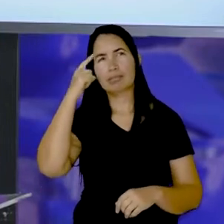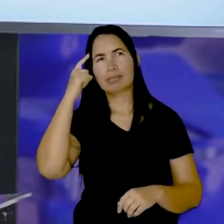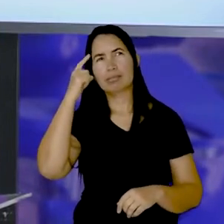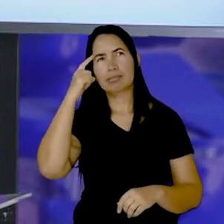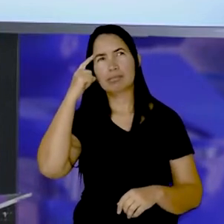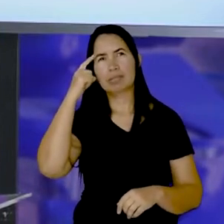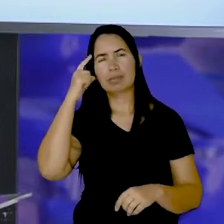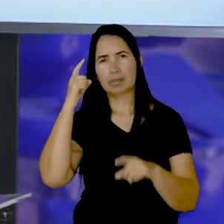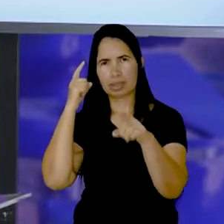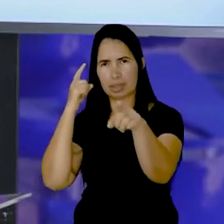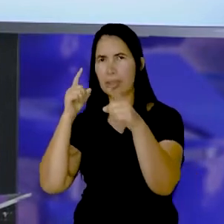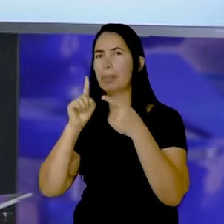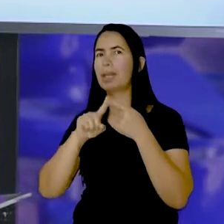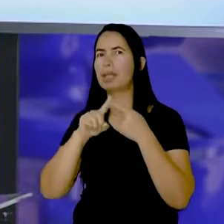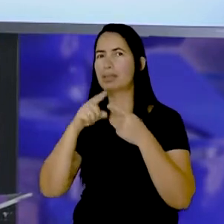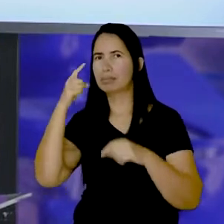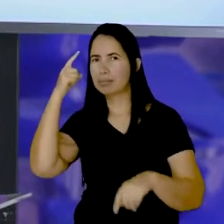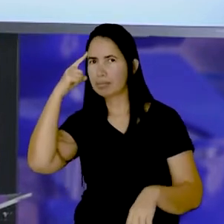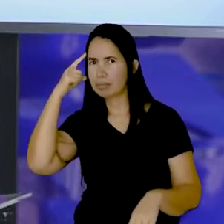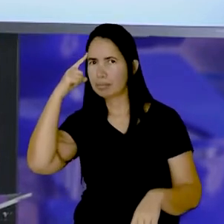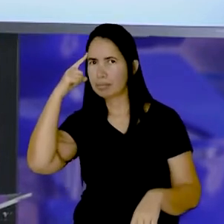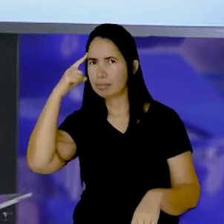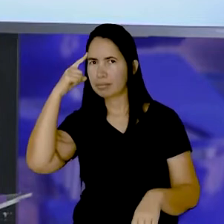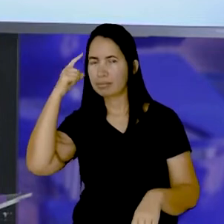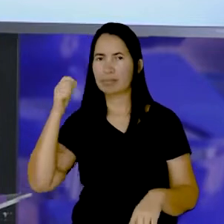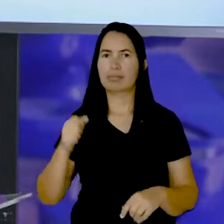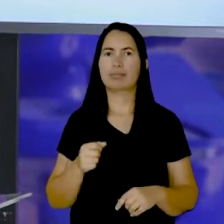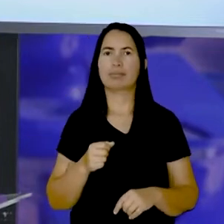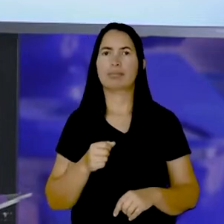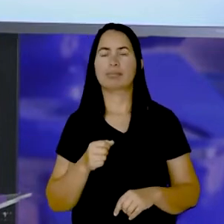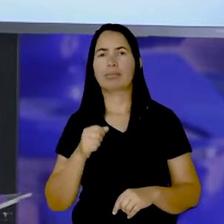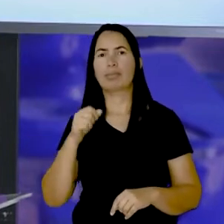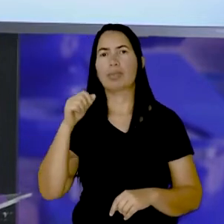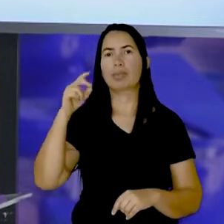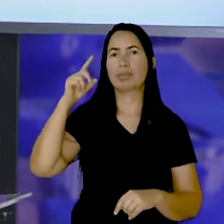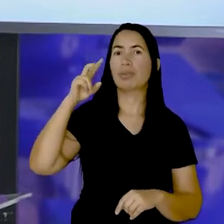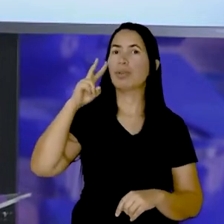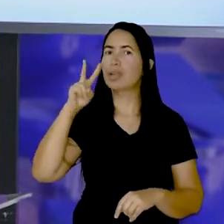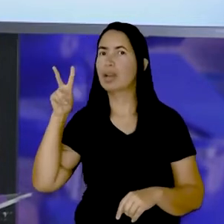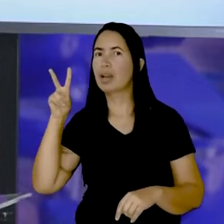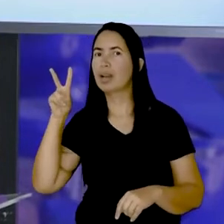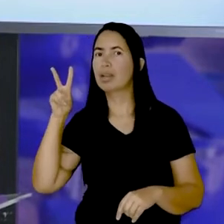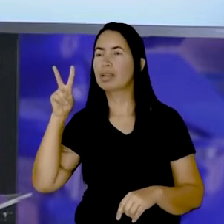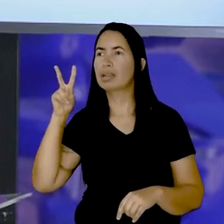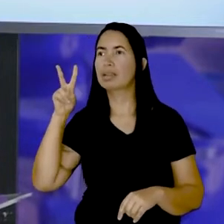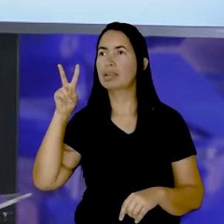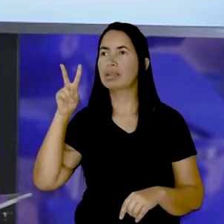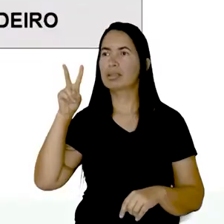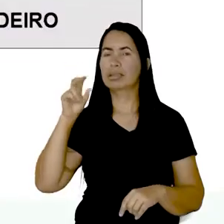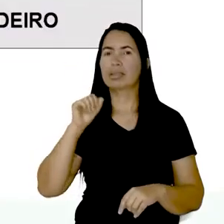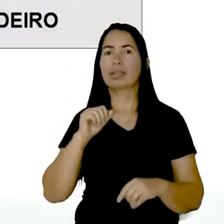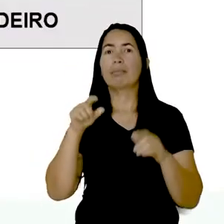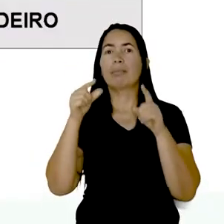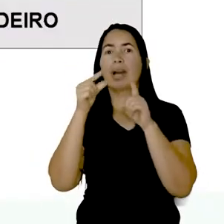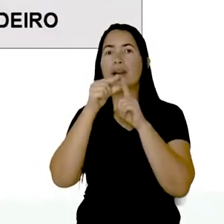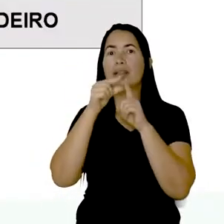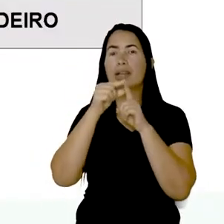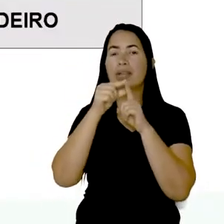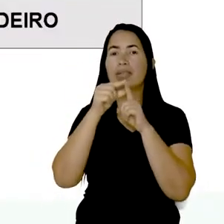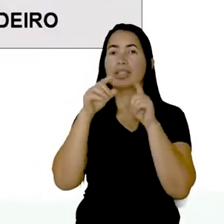Você aí também pensou? Vamos ver o que a tia Márcia pensou? Ó A palavra